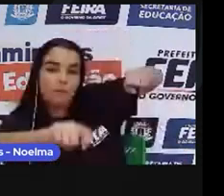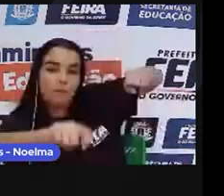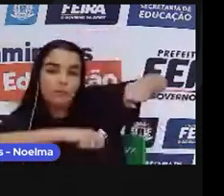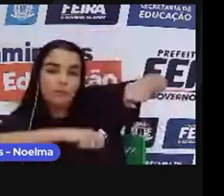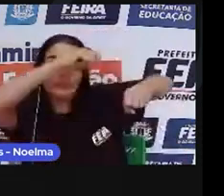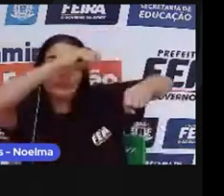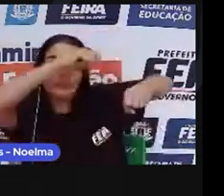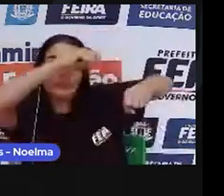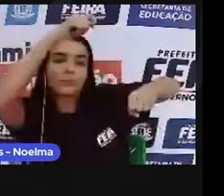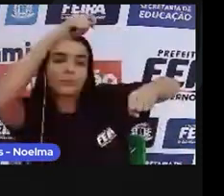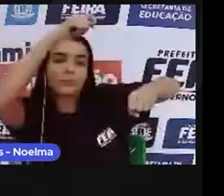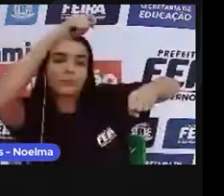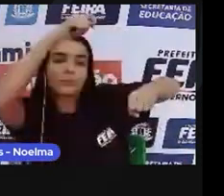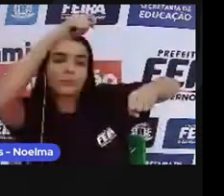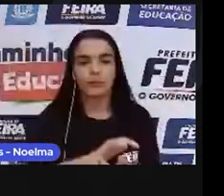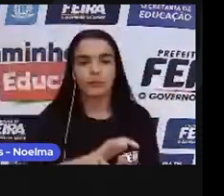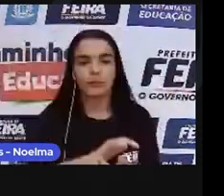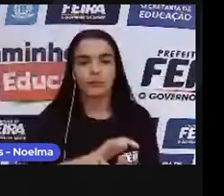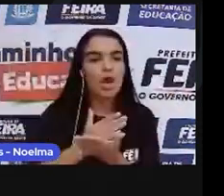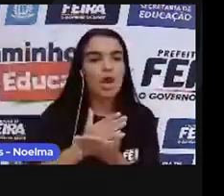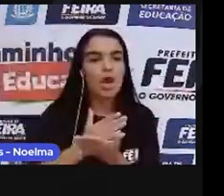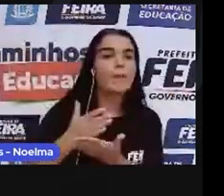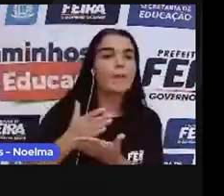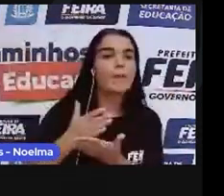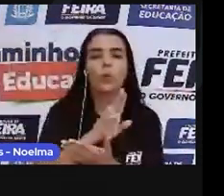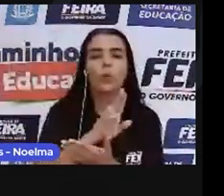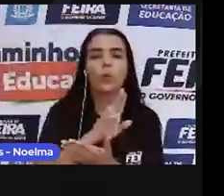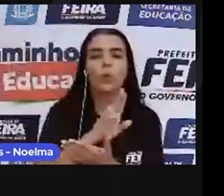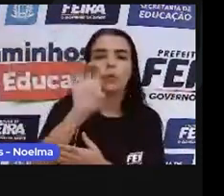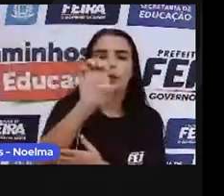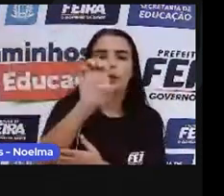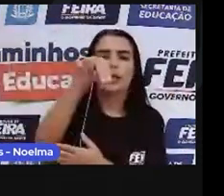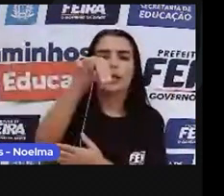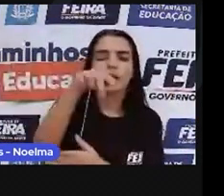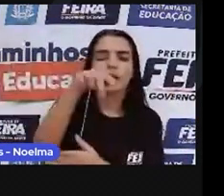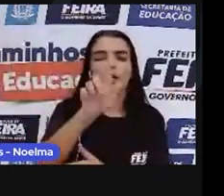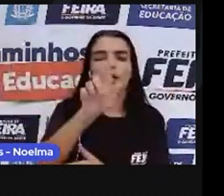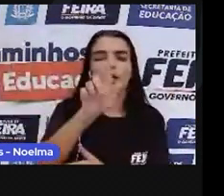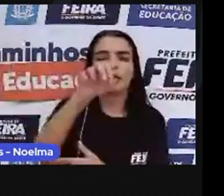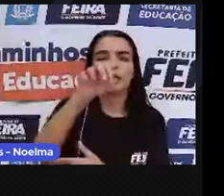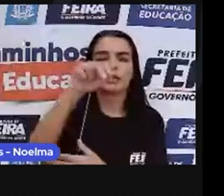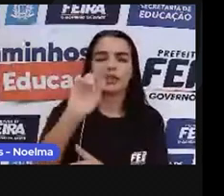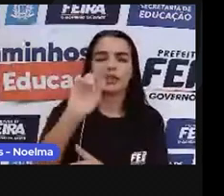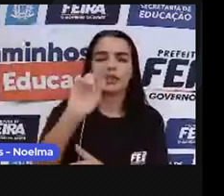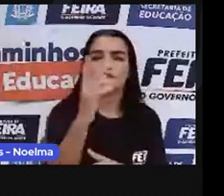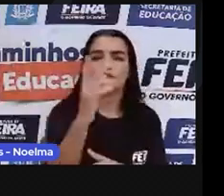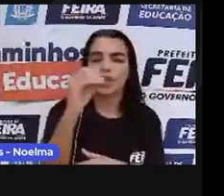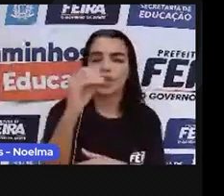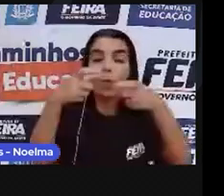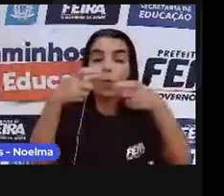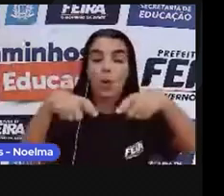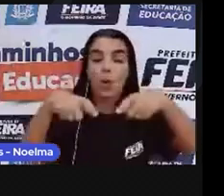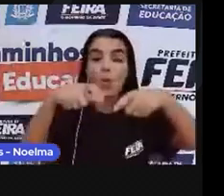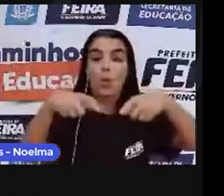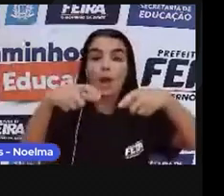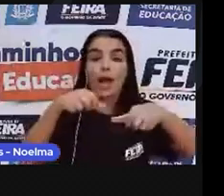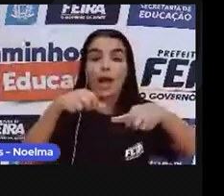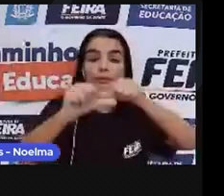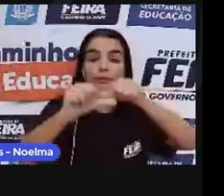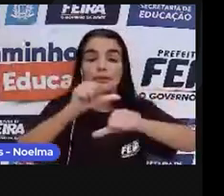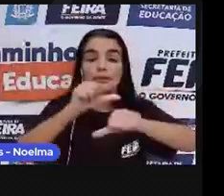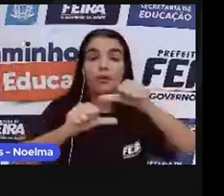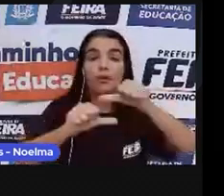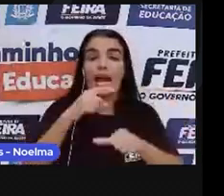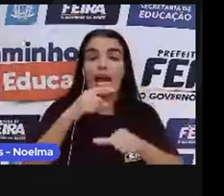Inicialmente, atribuiu-se o nome engenho para as instalações nas quais a cana era processada e transformada em